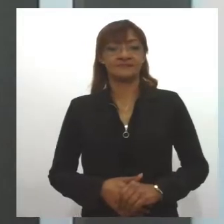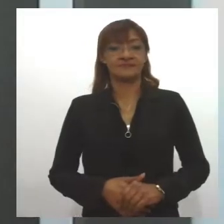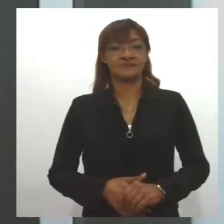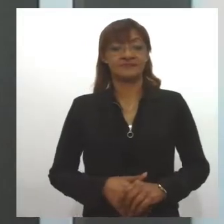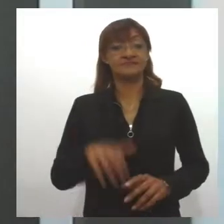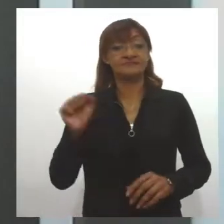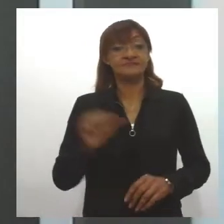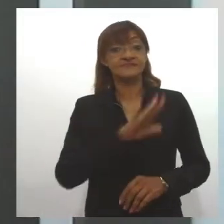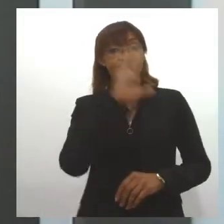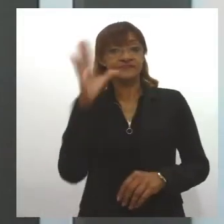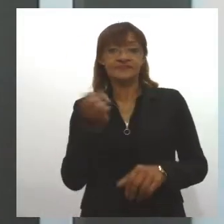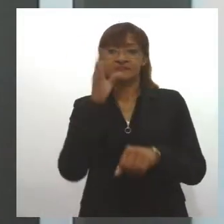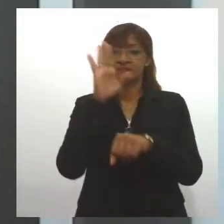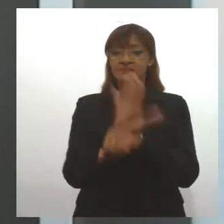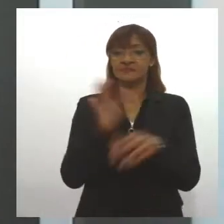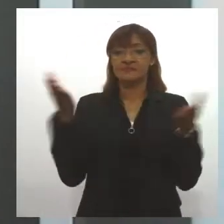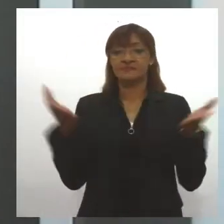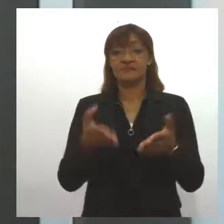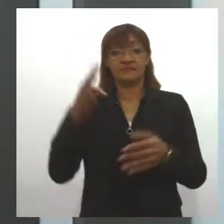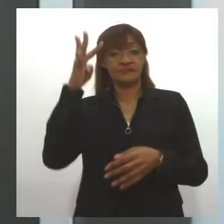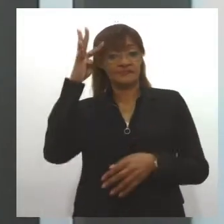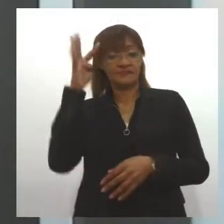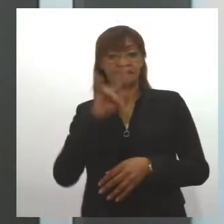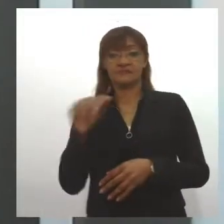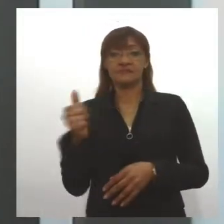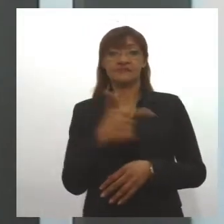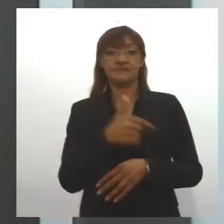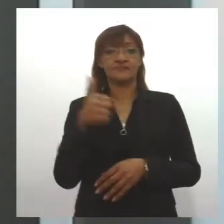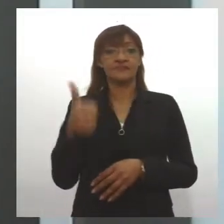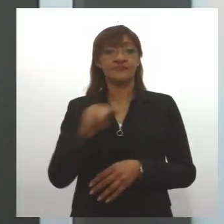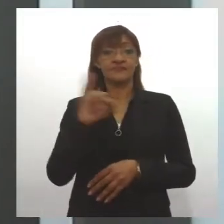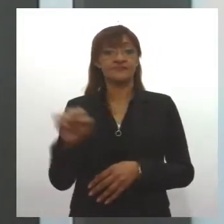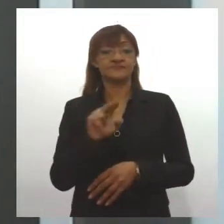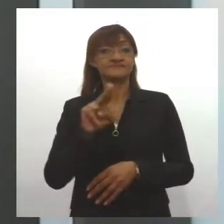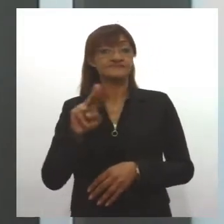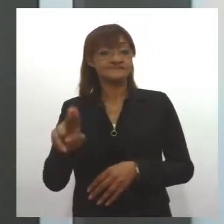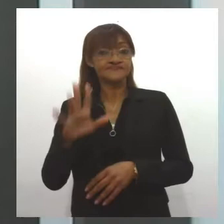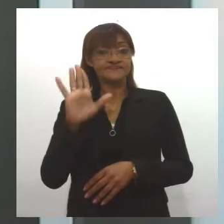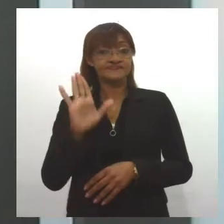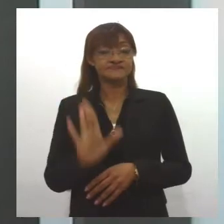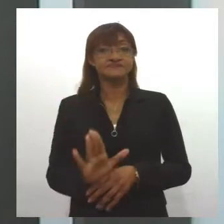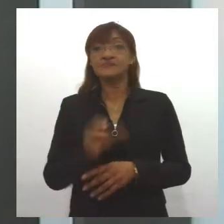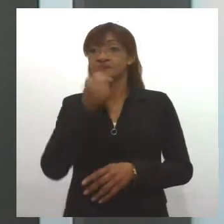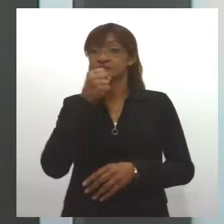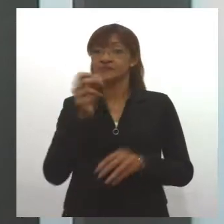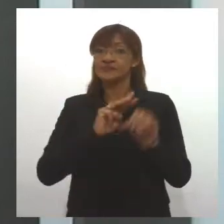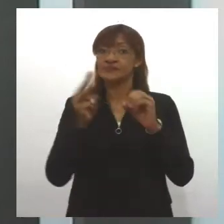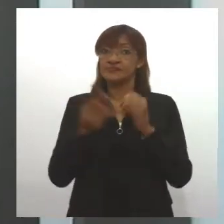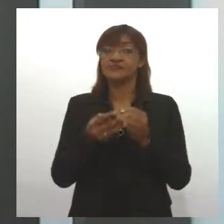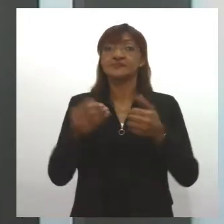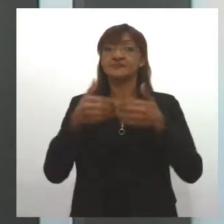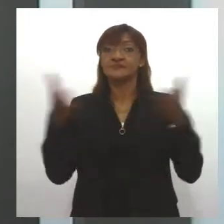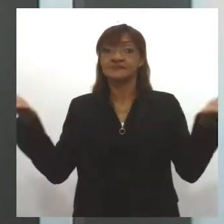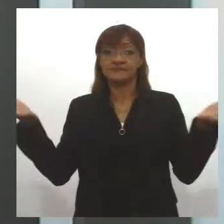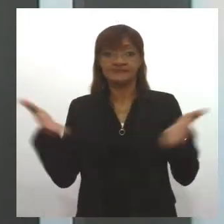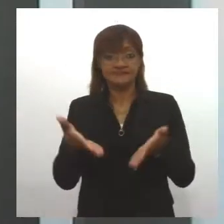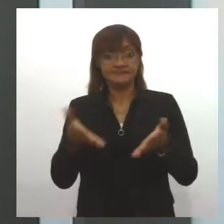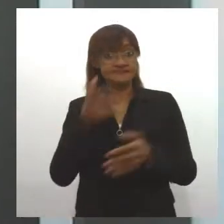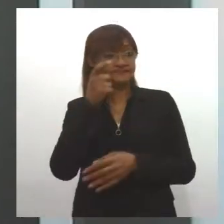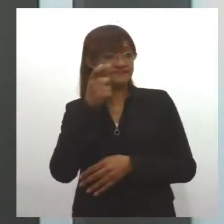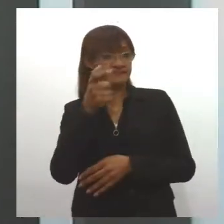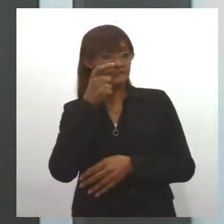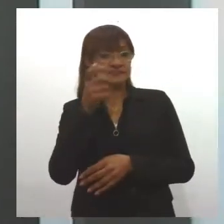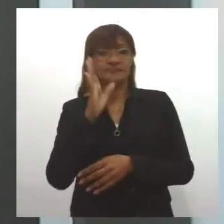Olá, boa tarde. Quarta-feira, 21 de julho de 2021, o Jornal da Lese, segunda edição, está no ar e hoje você vai ver